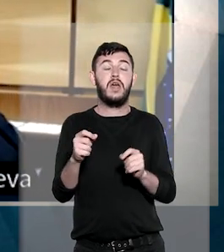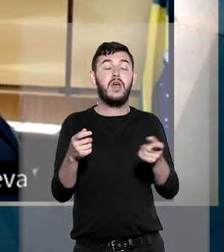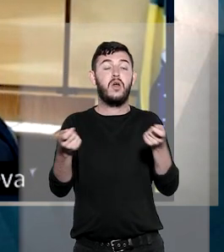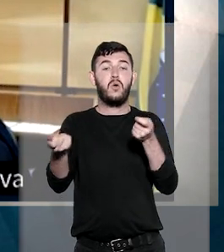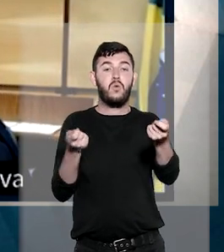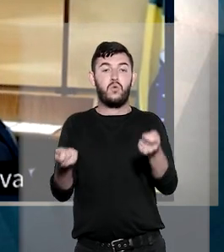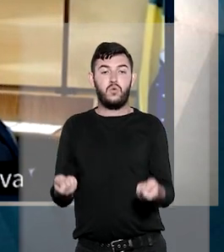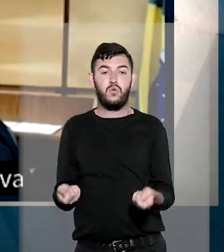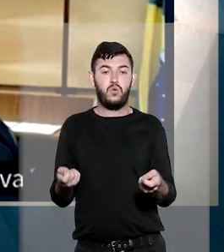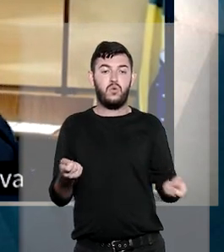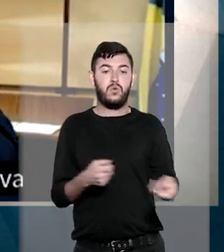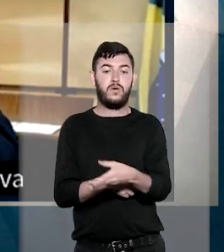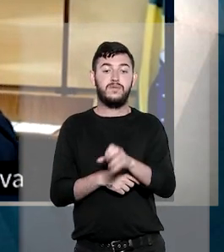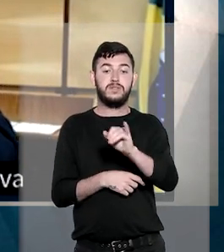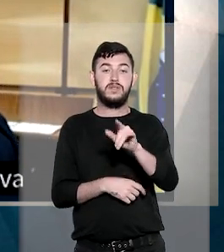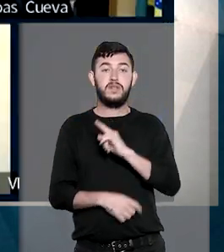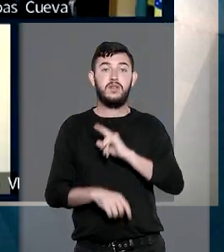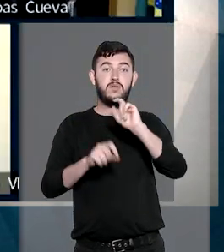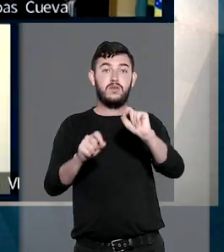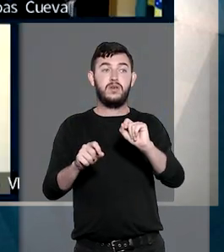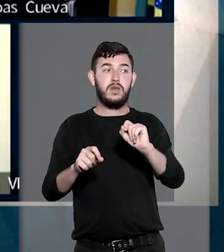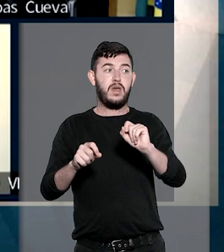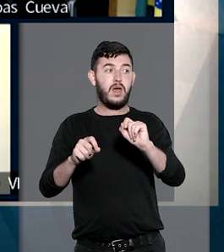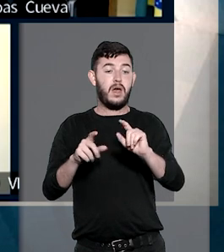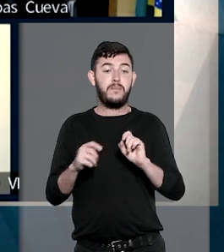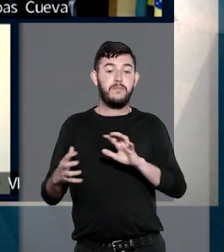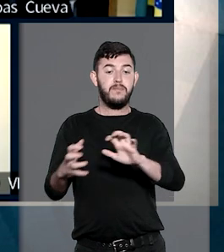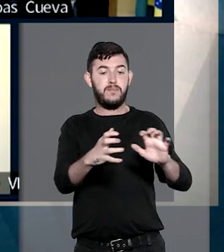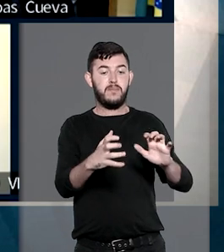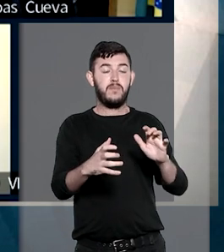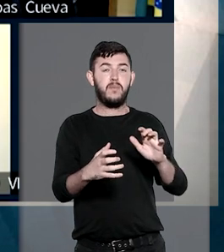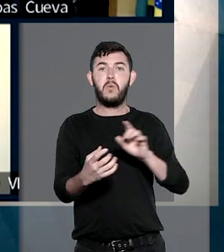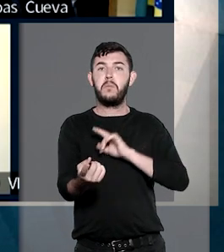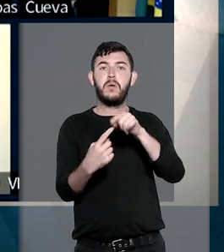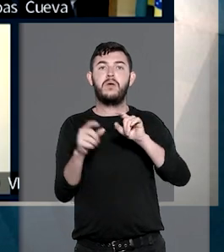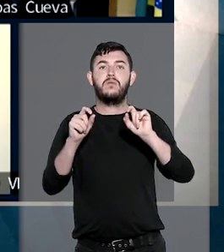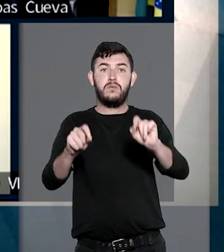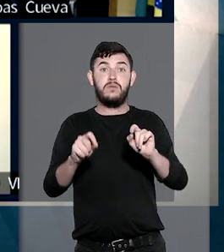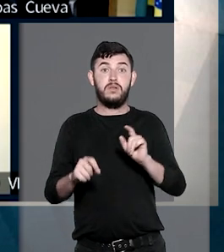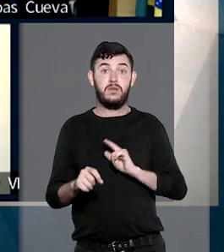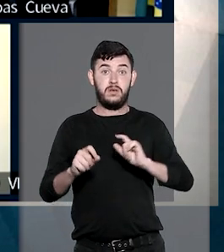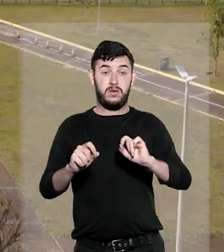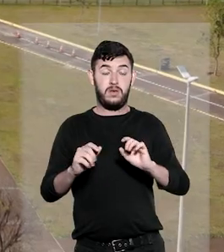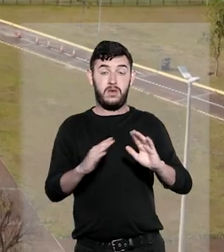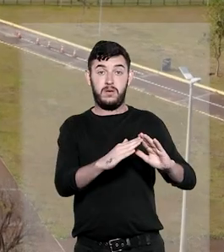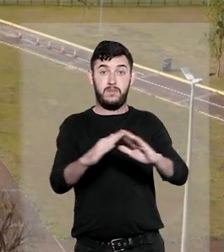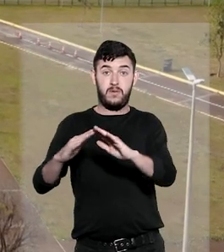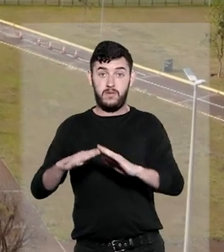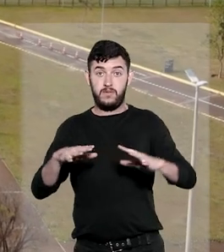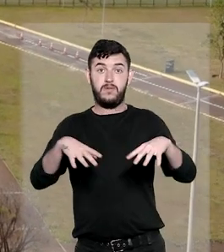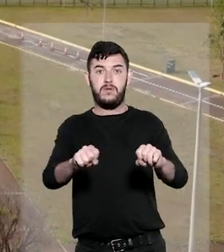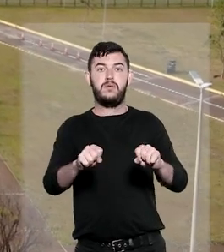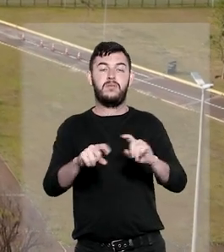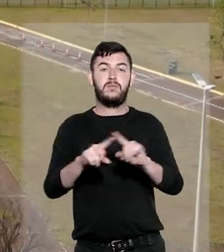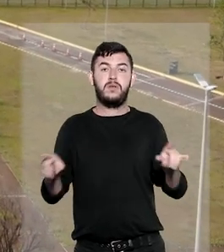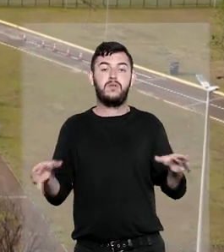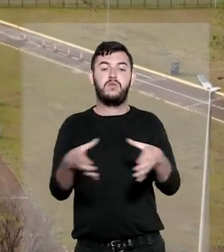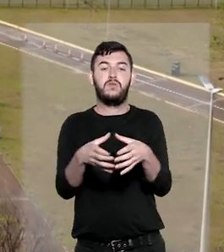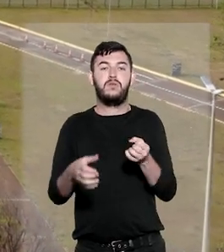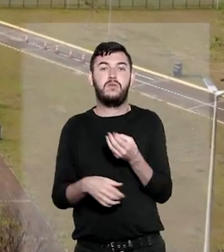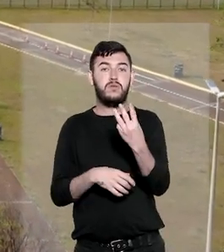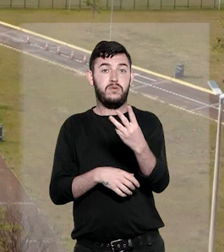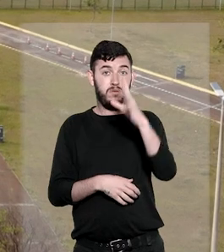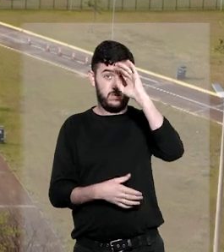verdadeira linha de confrontação dos imóveis e os correspondentes limites fixados em título dominal. Na decisão, a terceira turma